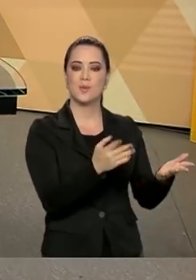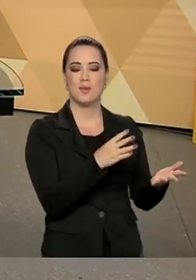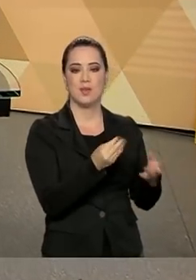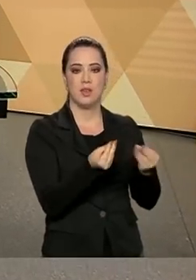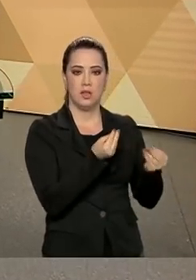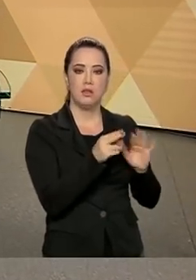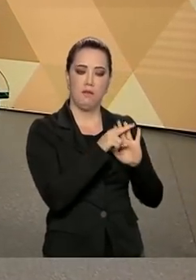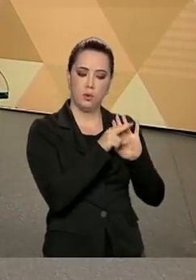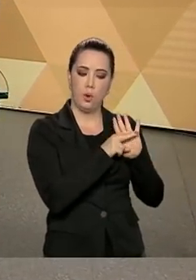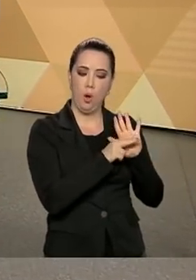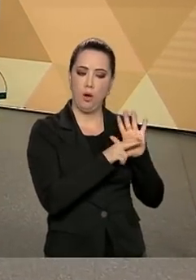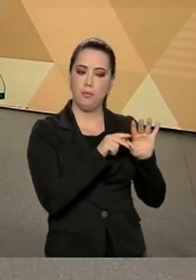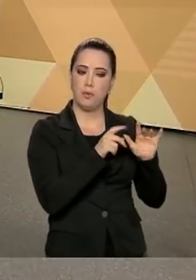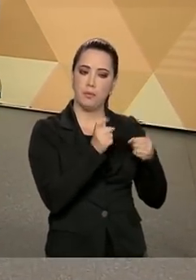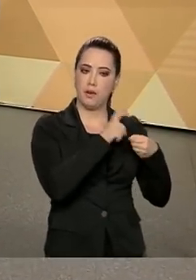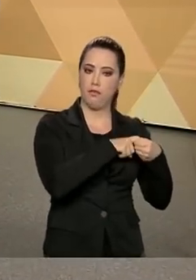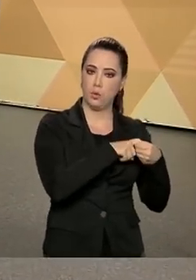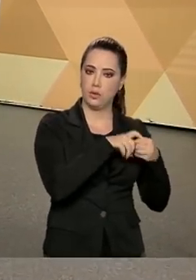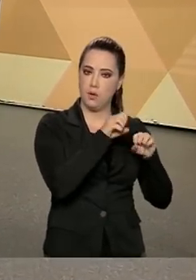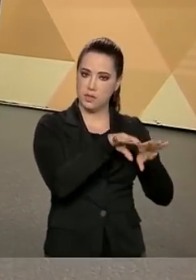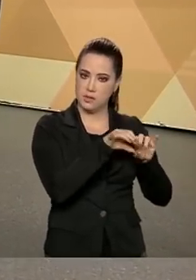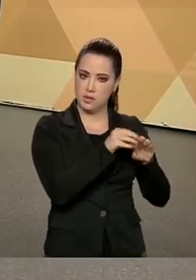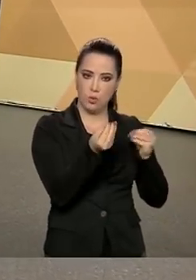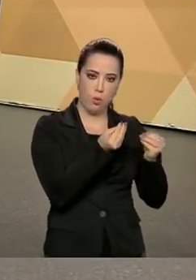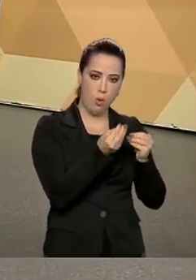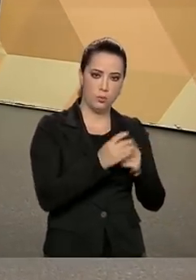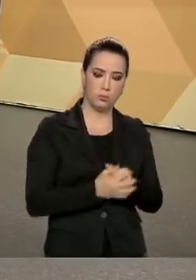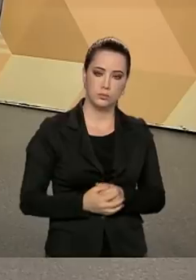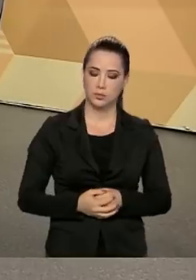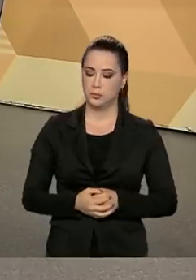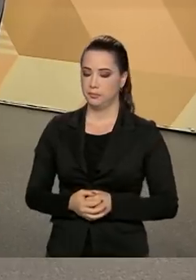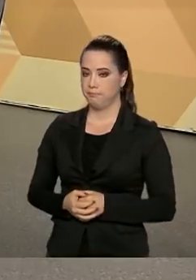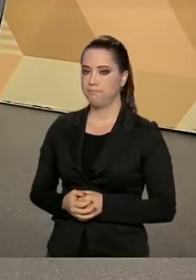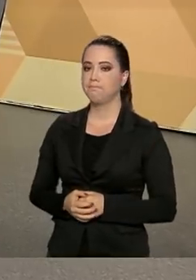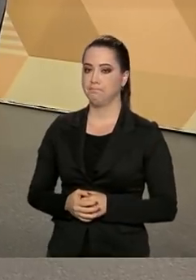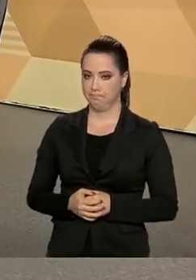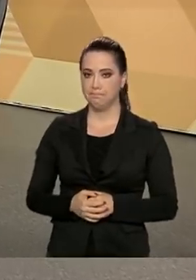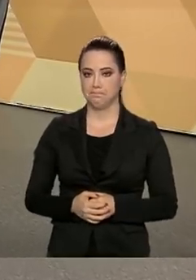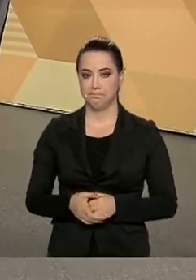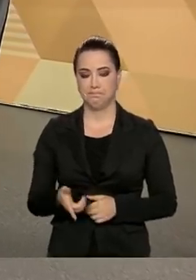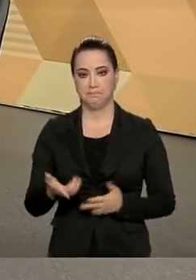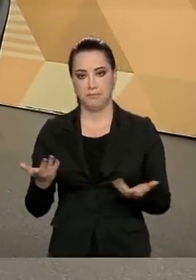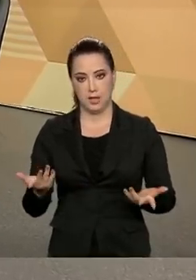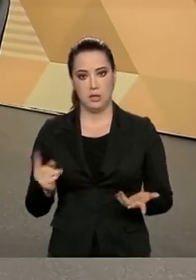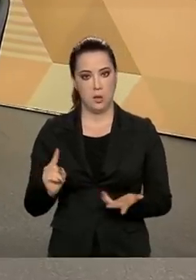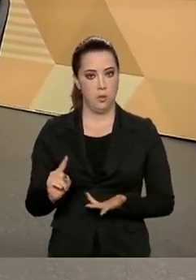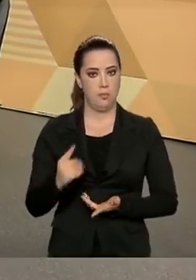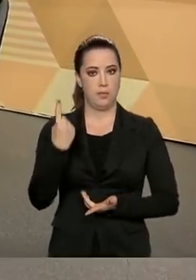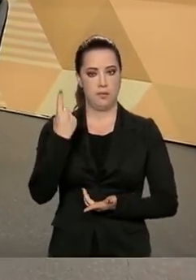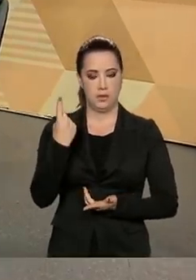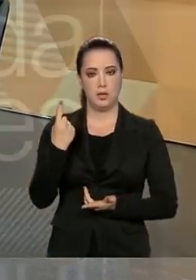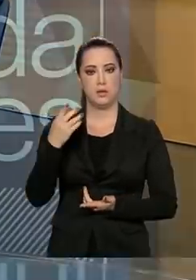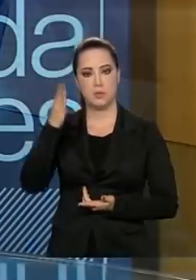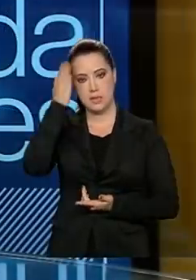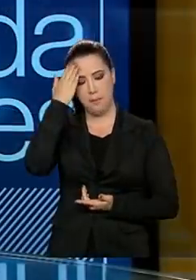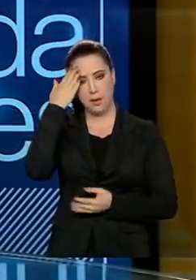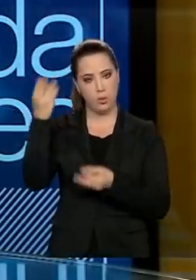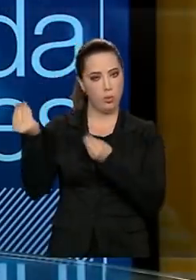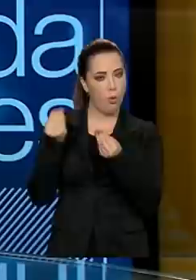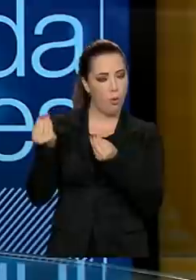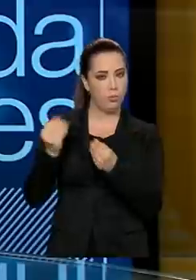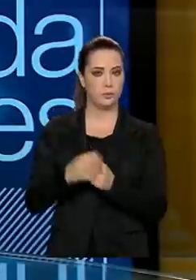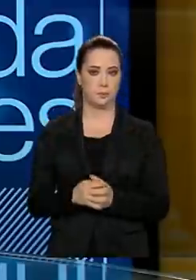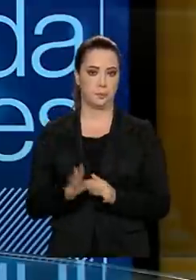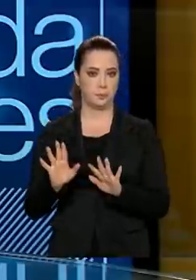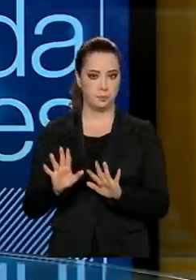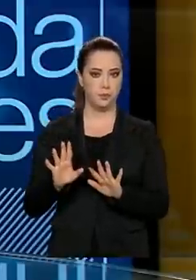Houve um protocolo de retomada. Sim, sim. Então, como eu te falei, o primeiro passo foi monitorar e saber o impacto disso. Só